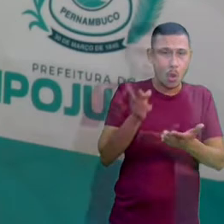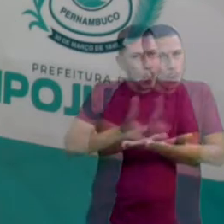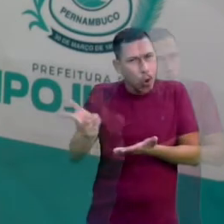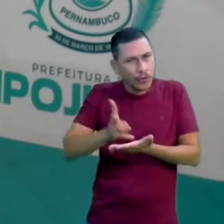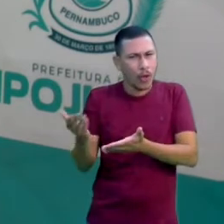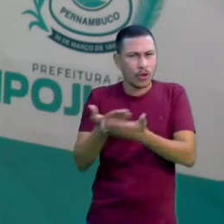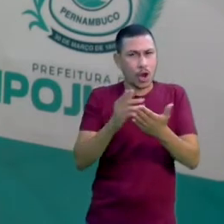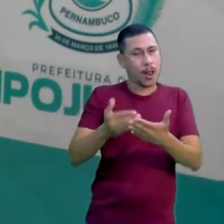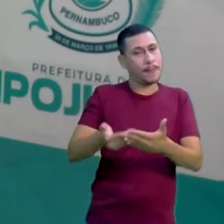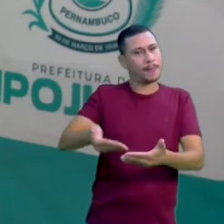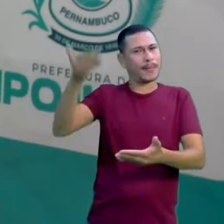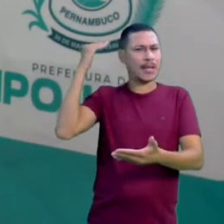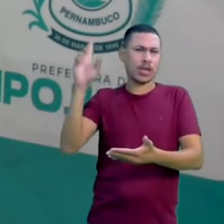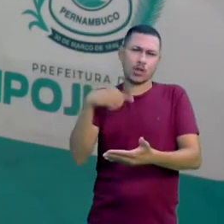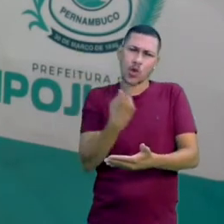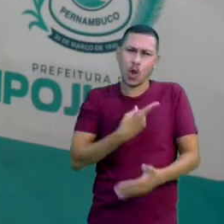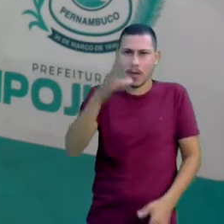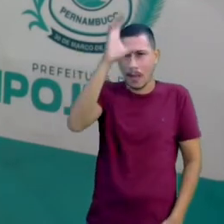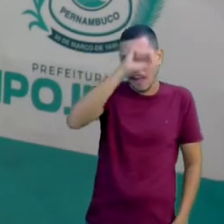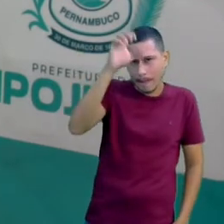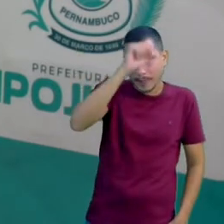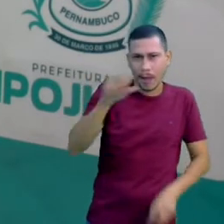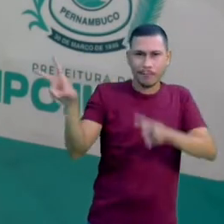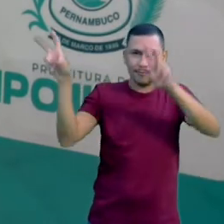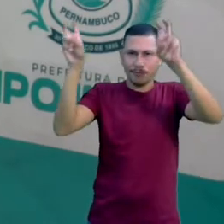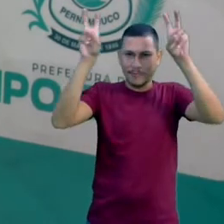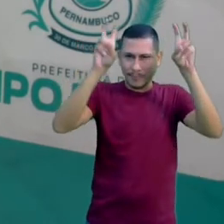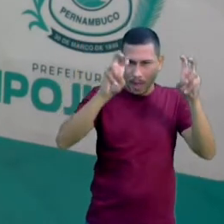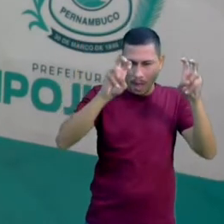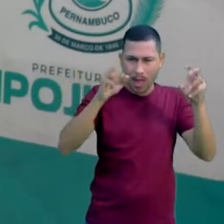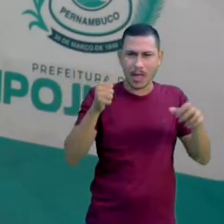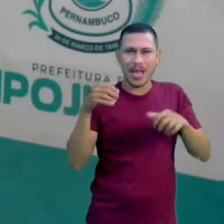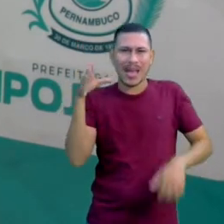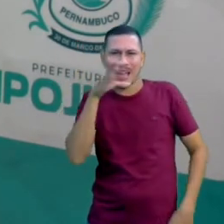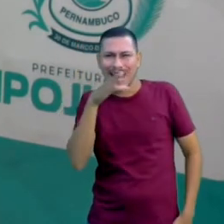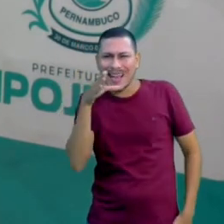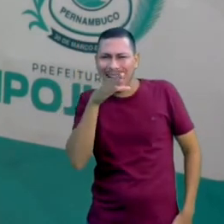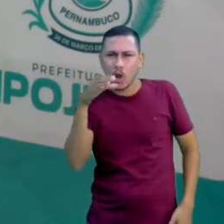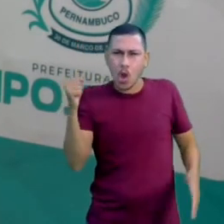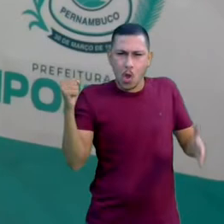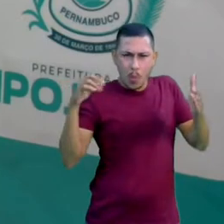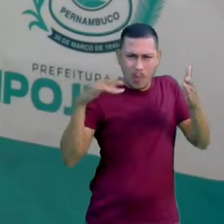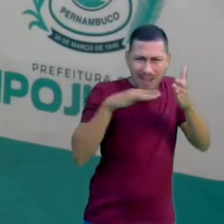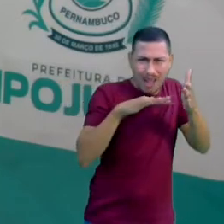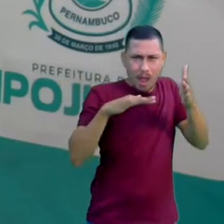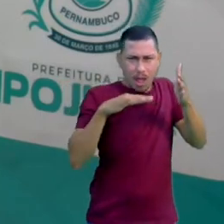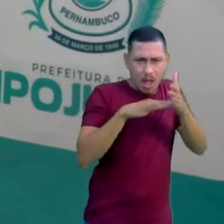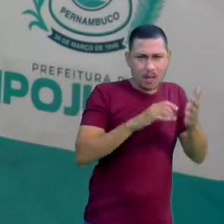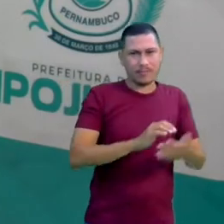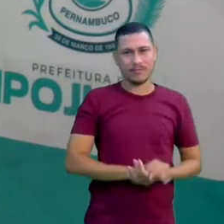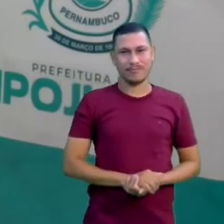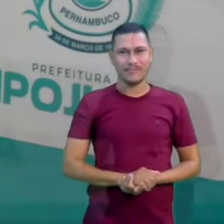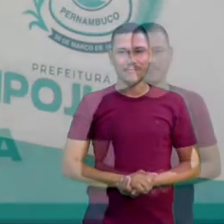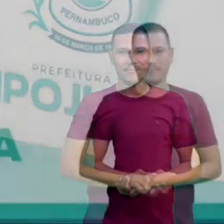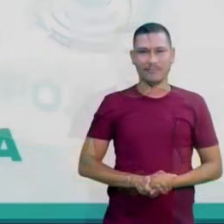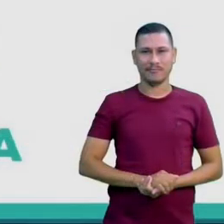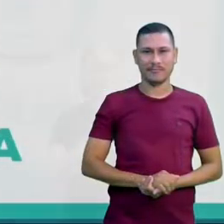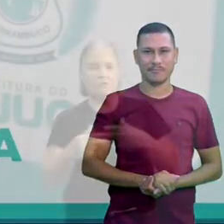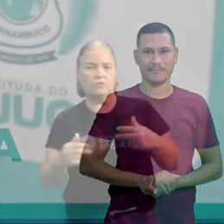passada. Hoje a gente vai falar sobre os isolantes térmicos, tá? Lembrando que nossa aula é plaja 3. Vamos lá?